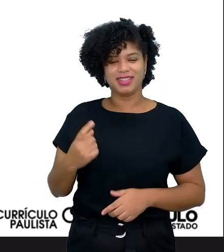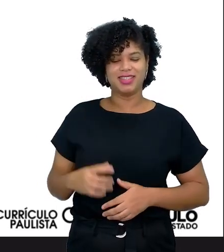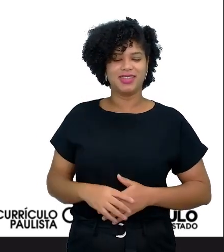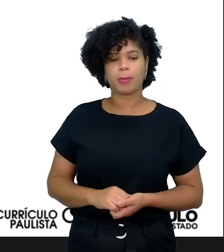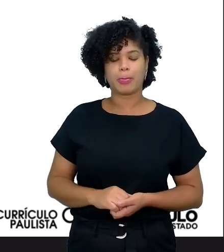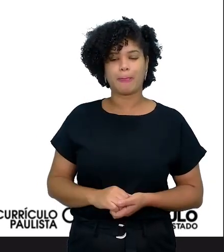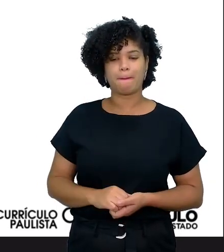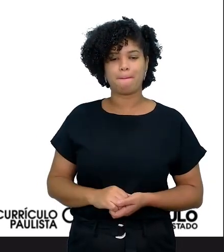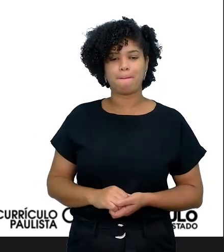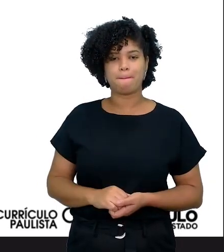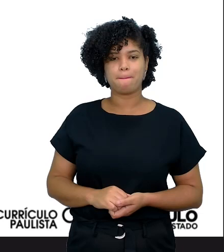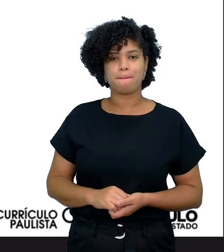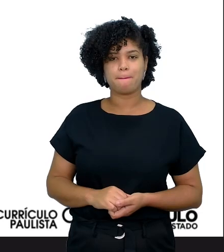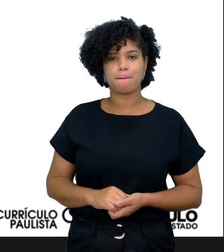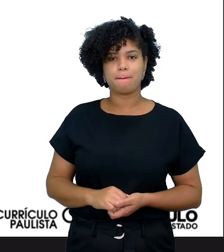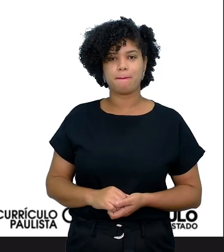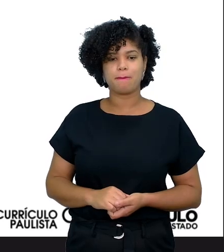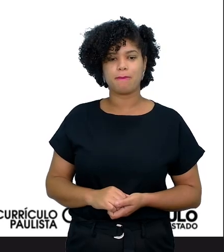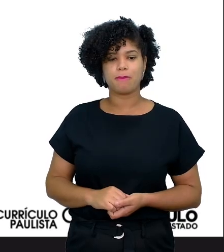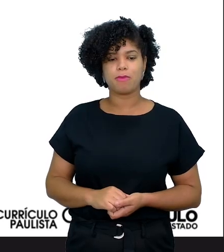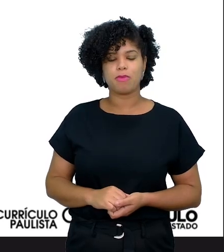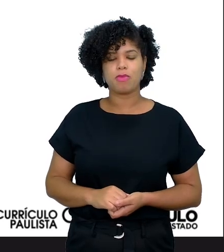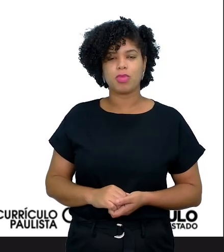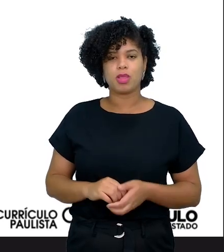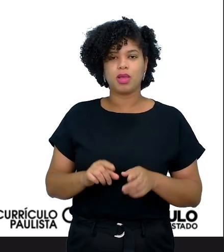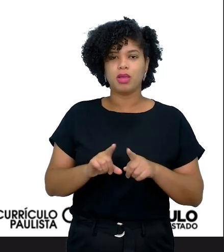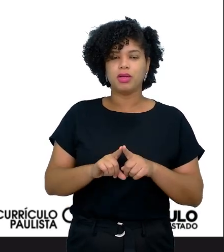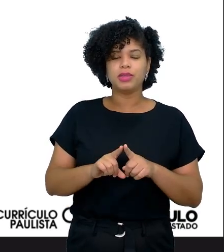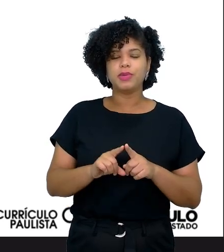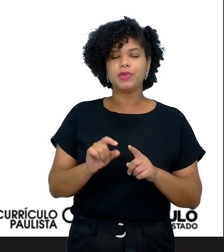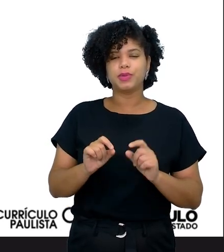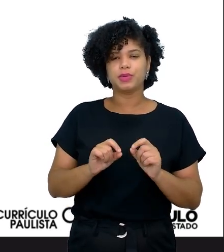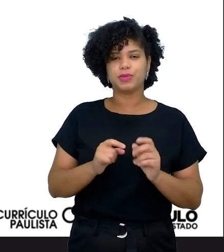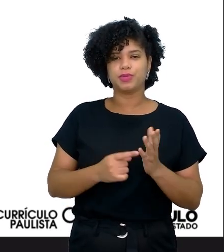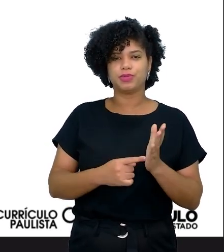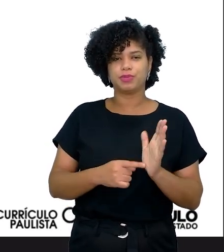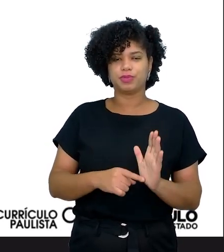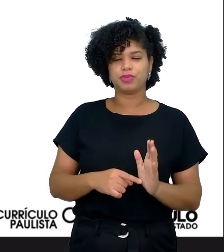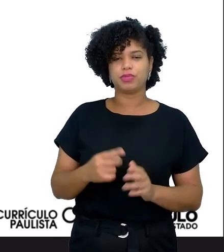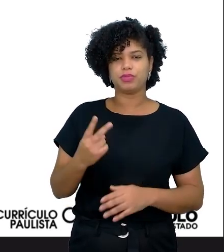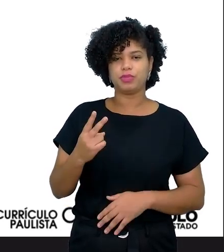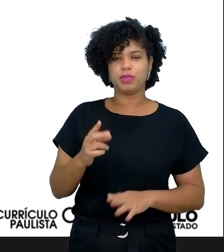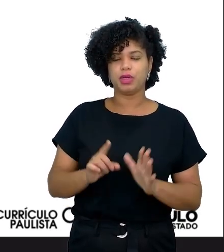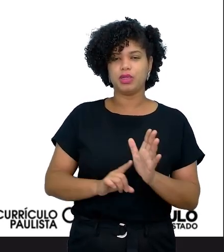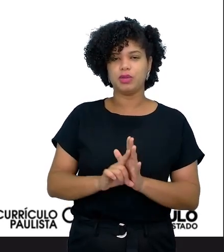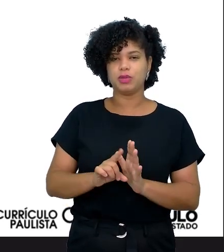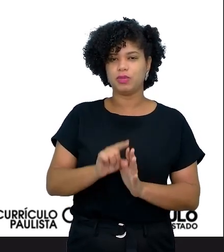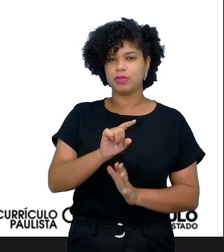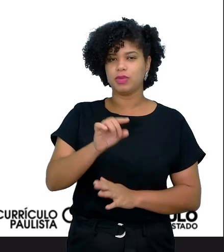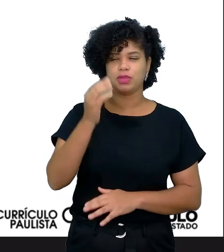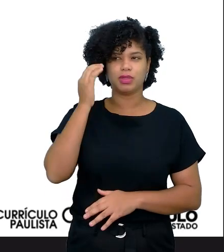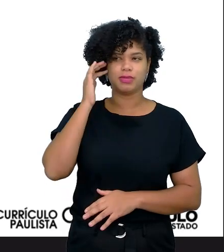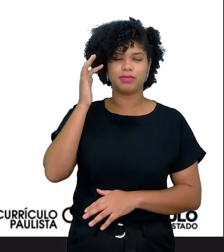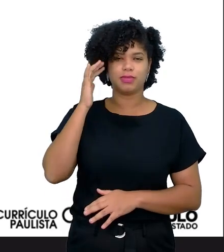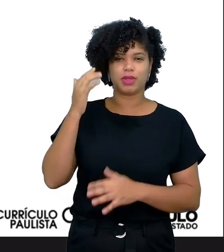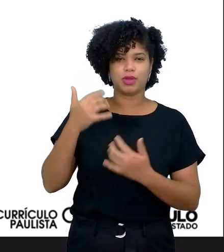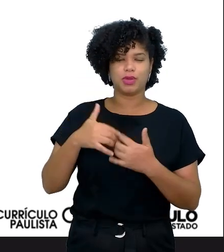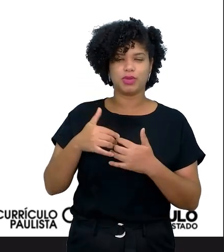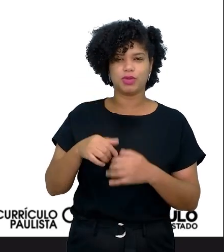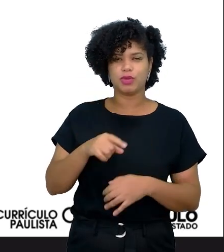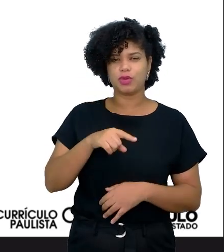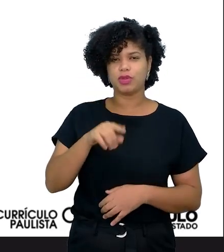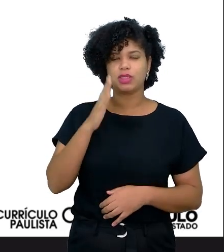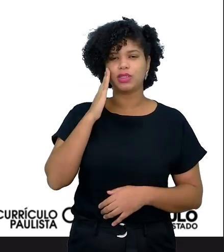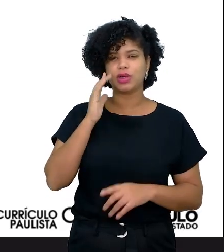pesquisa. E tem que apresentar também, né? E aí eu faço algumas perguntas aqui disparadoras, né? Então, para os alunos. O que você